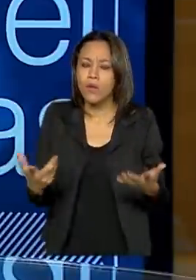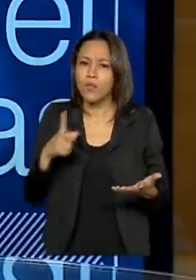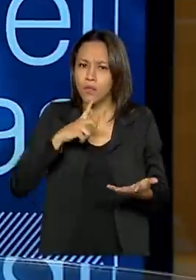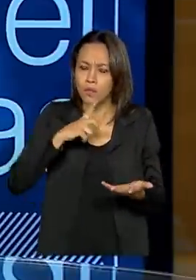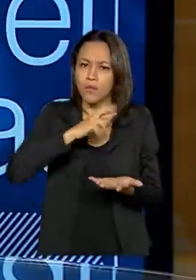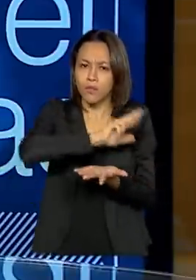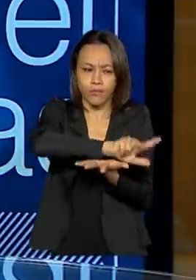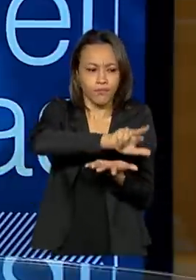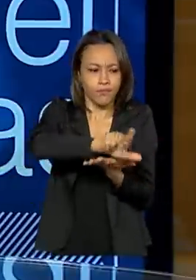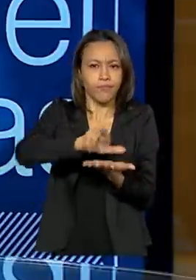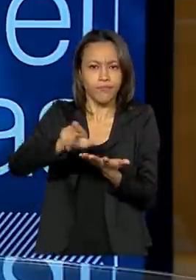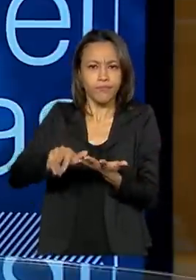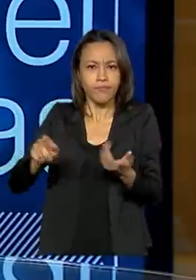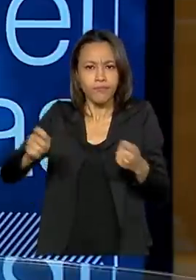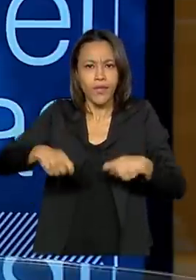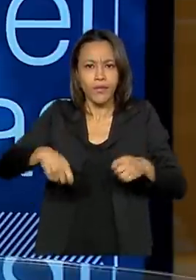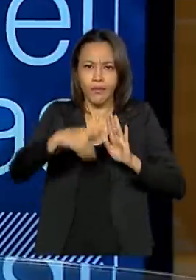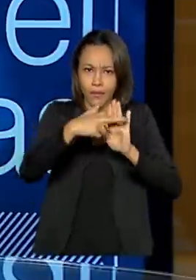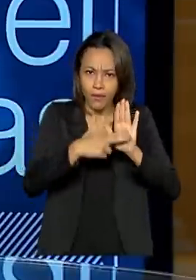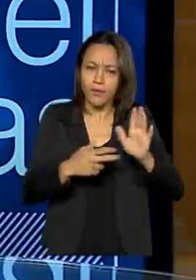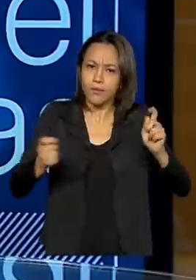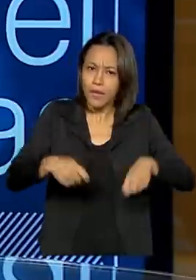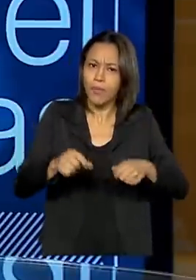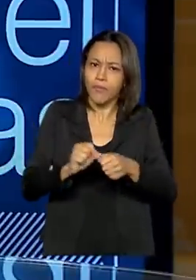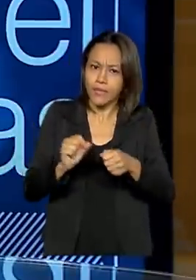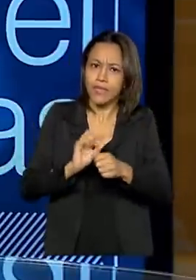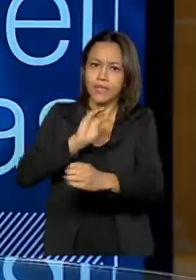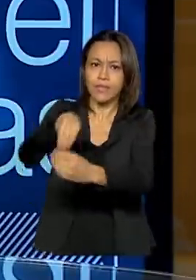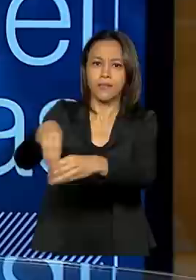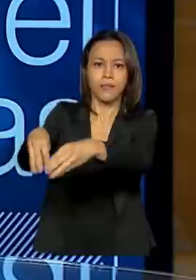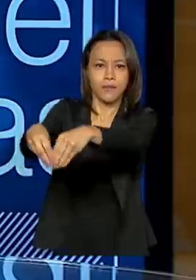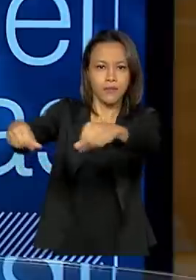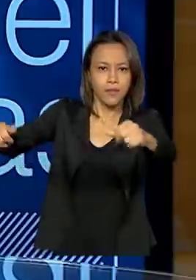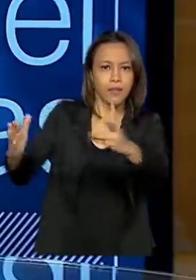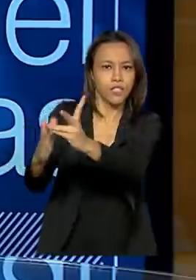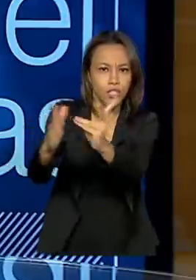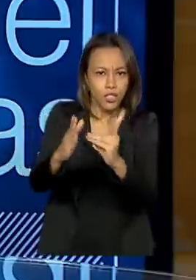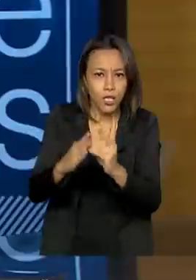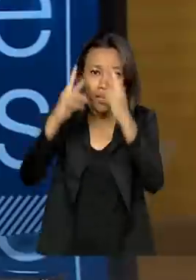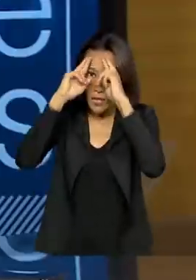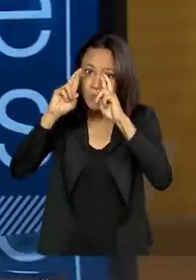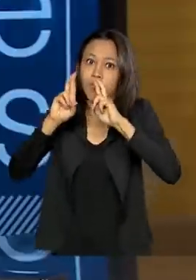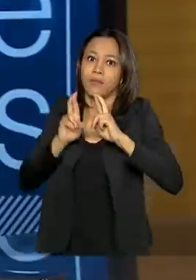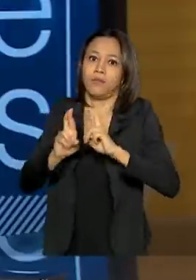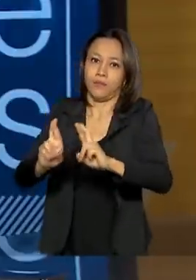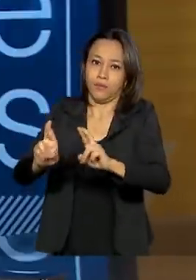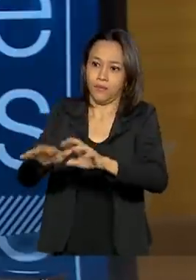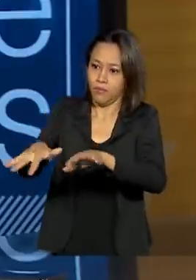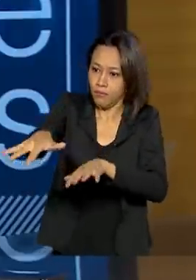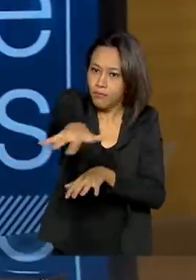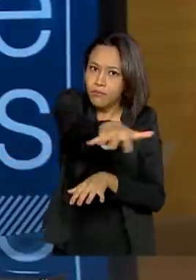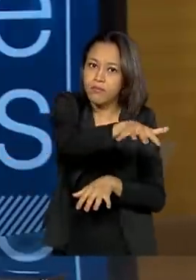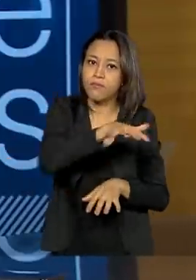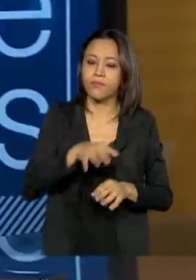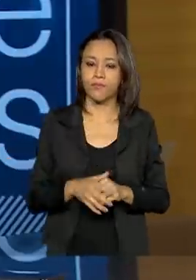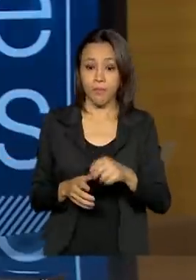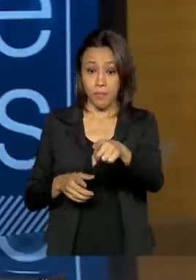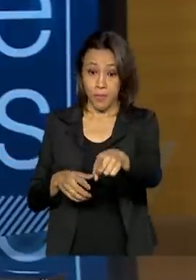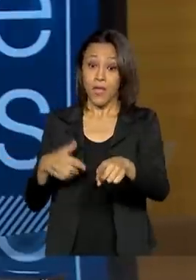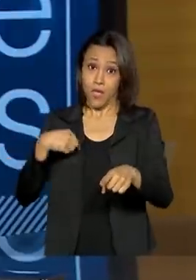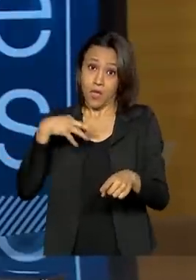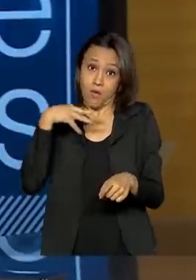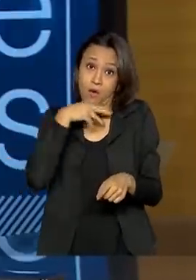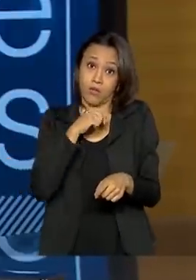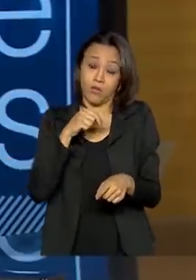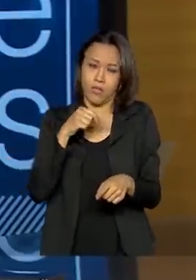procedimentos que podem ser feitos em terras indígenas e desenvolvidos de forma sustentável. Até porque, presumo eu, que poucos países no mundo,